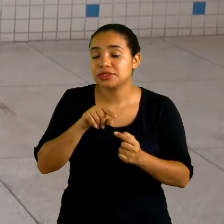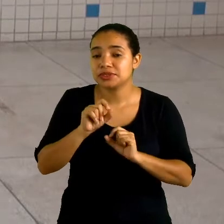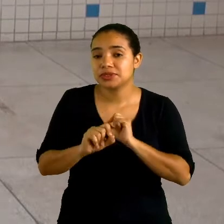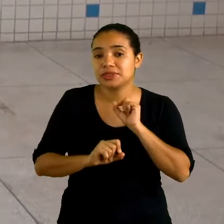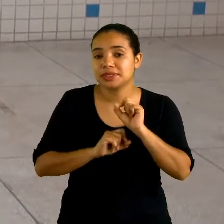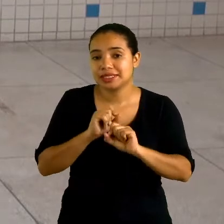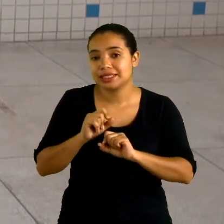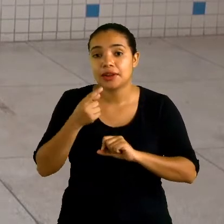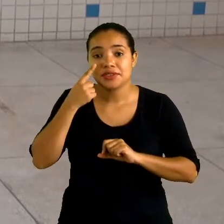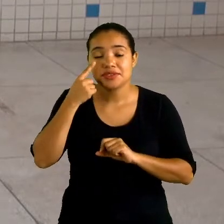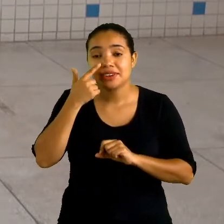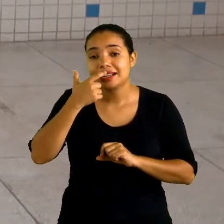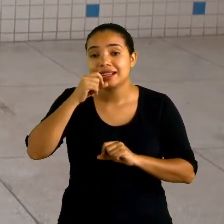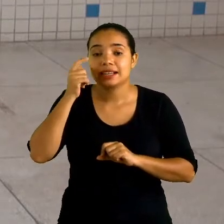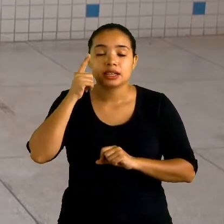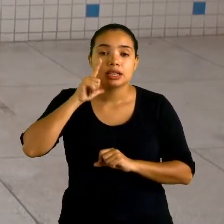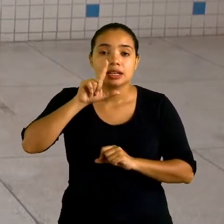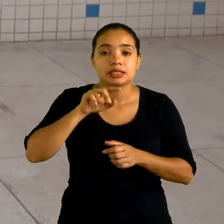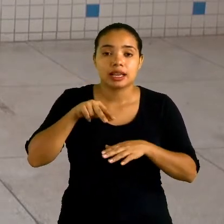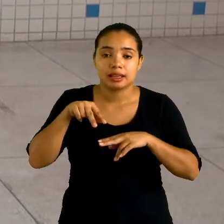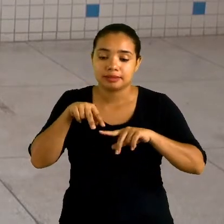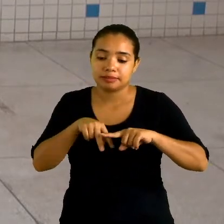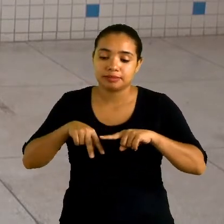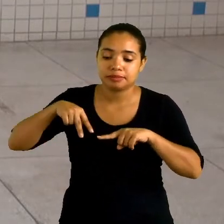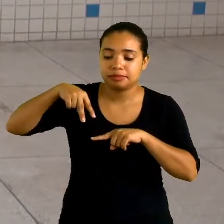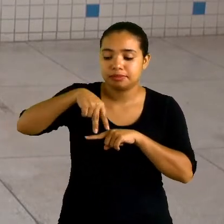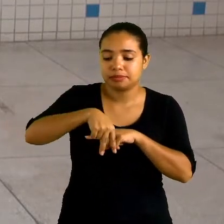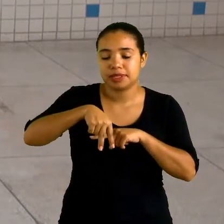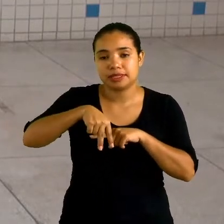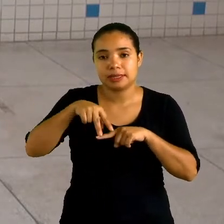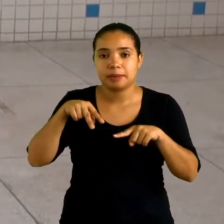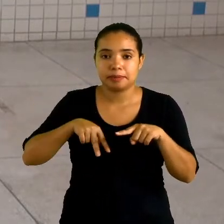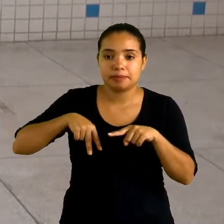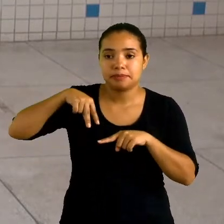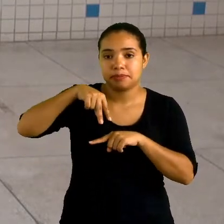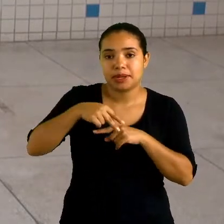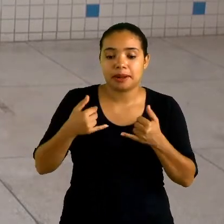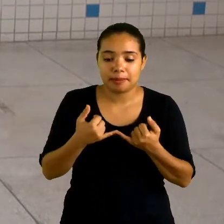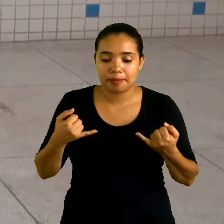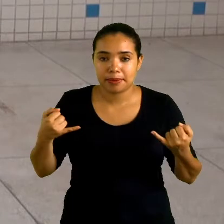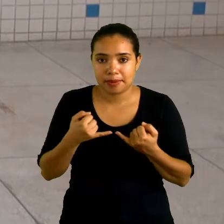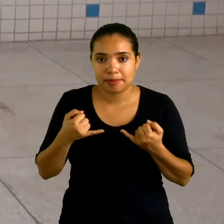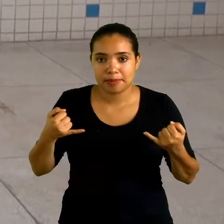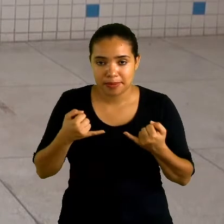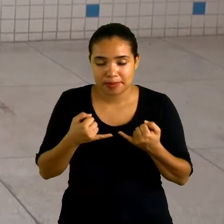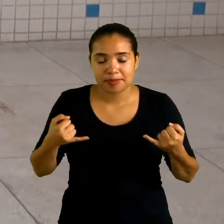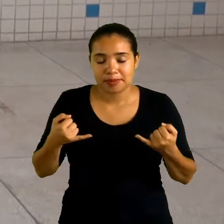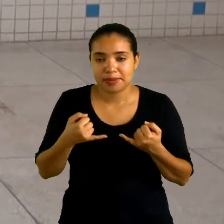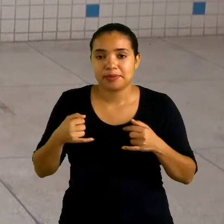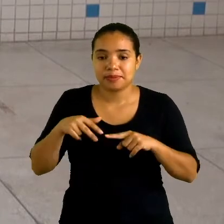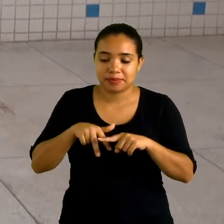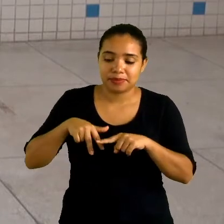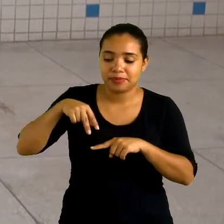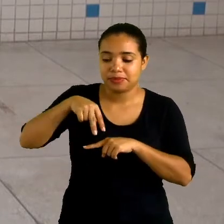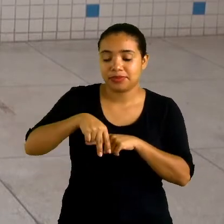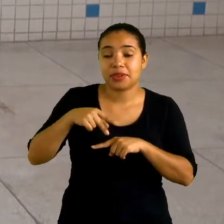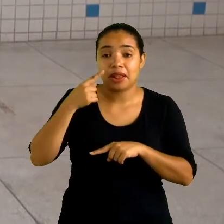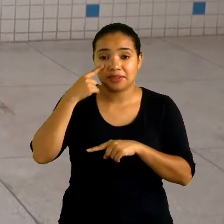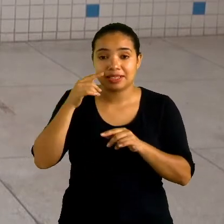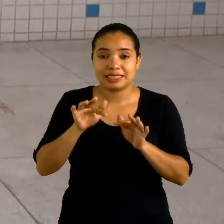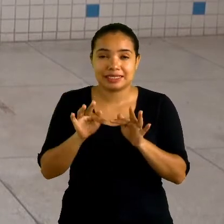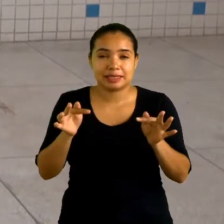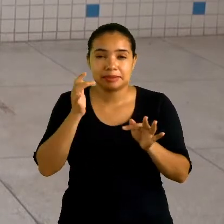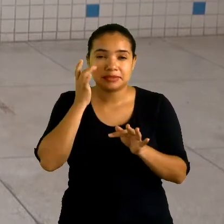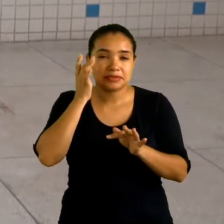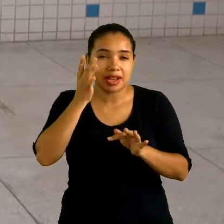ver quem consegue saltar por cima do elástico sem tocar o elástico, bem simples,